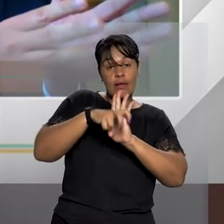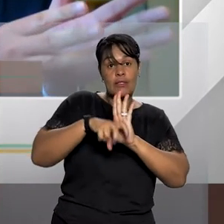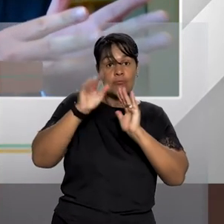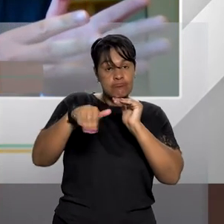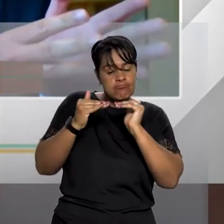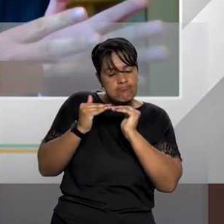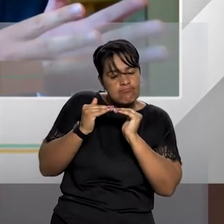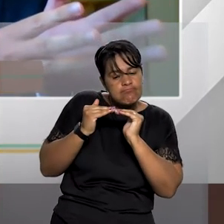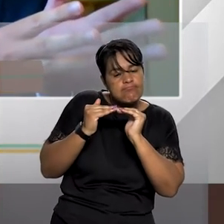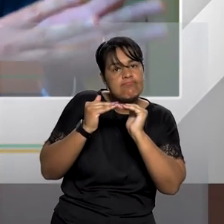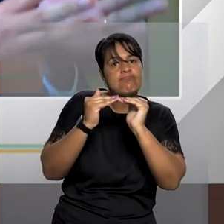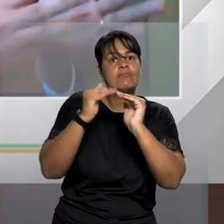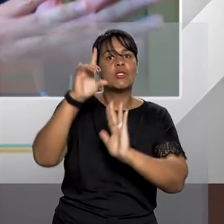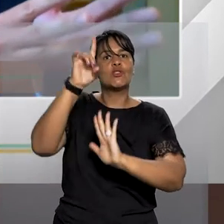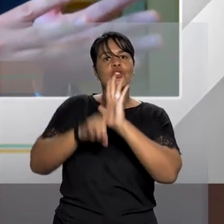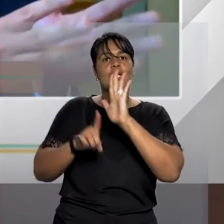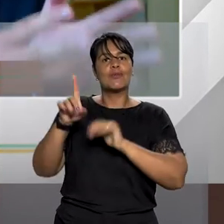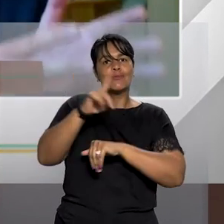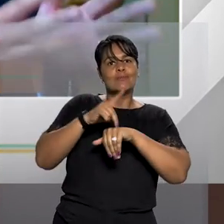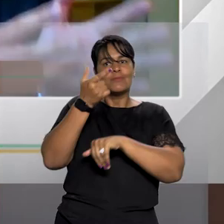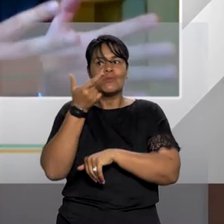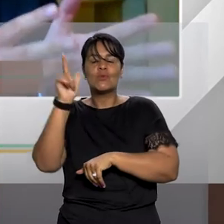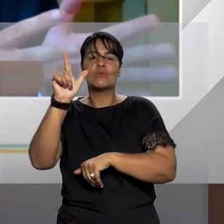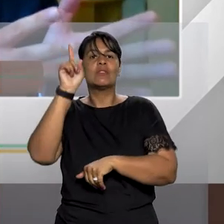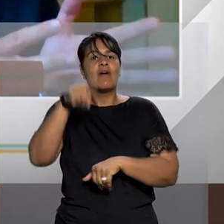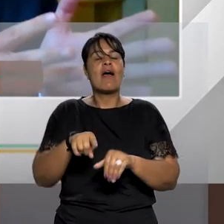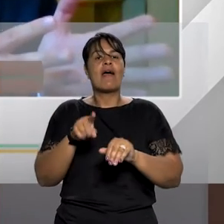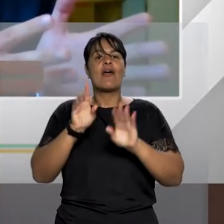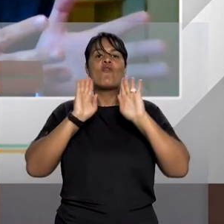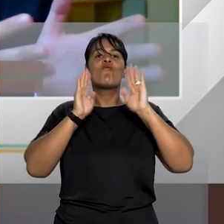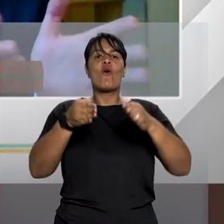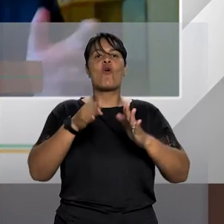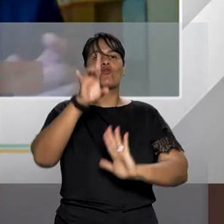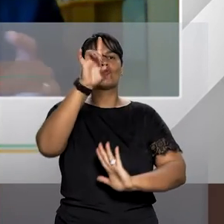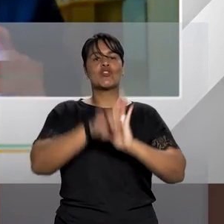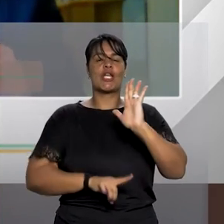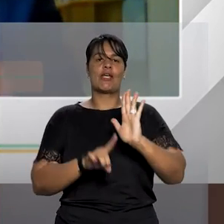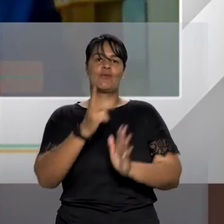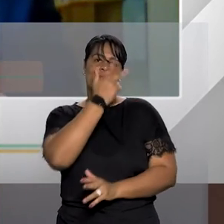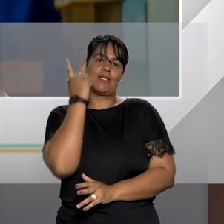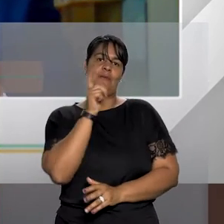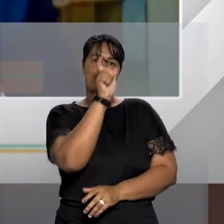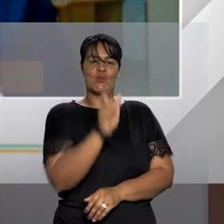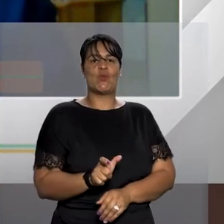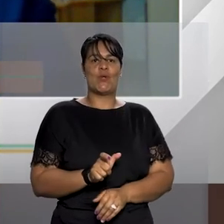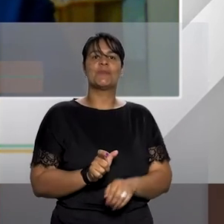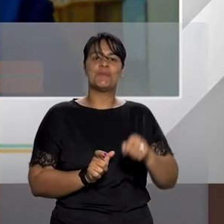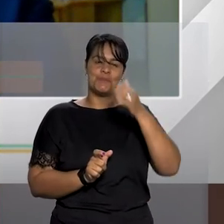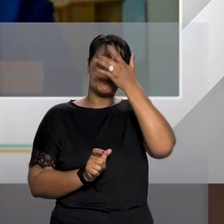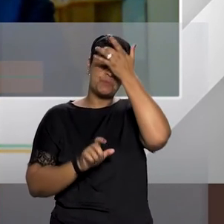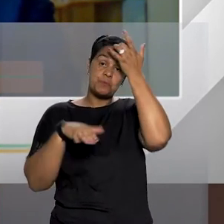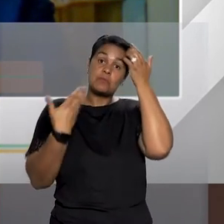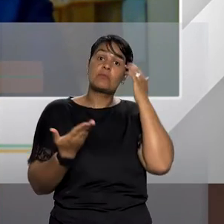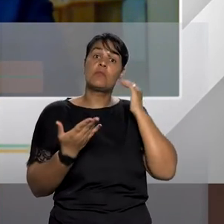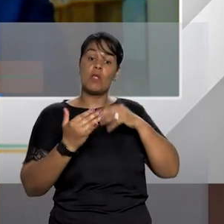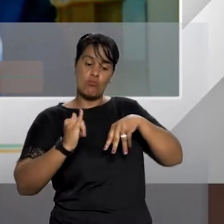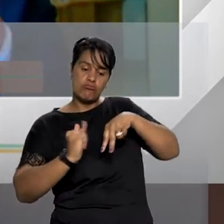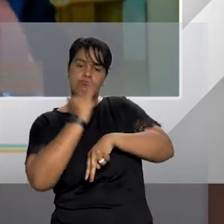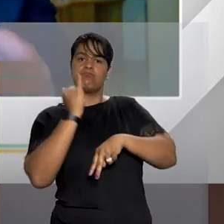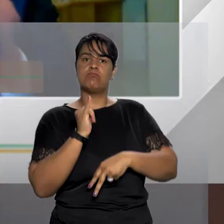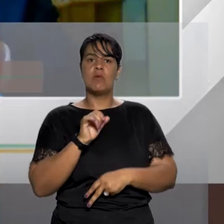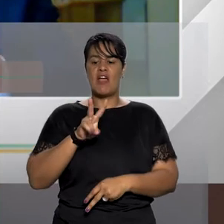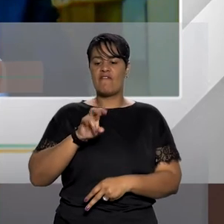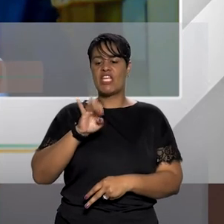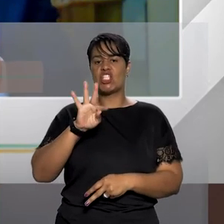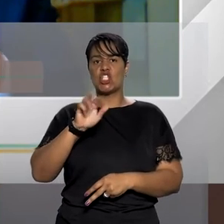direito internacional relacionado aos direitos das vítimas, a vitimologia. Então, nós temos o conceito de vítima direta, a pessoa